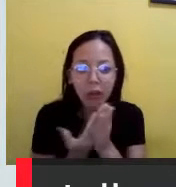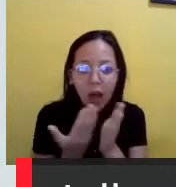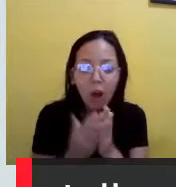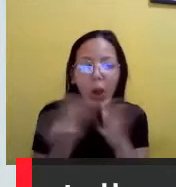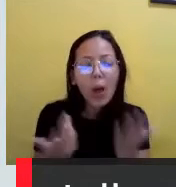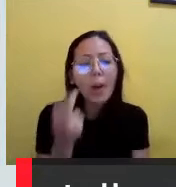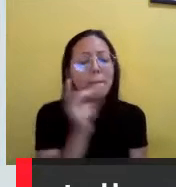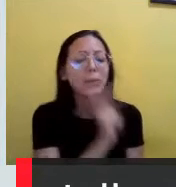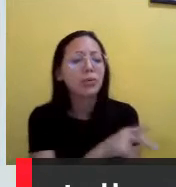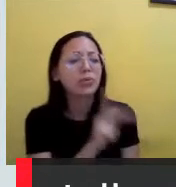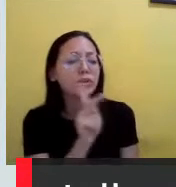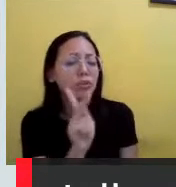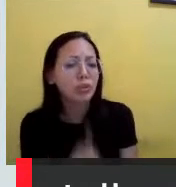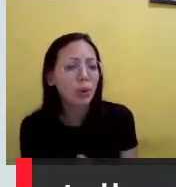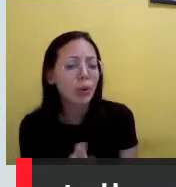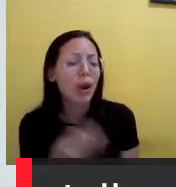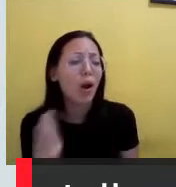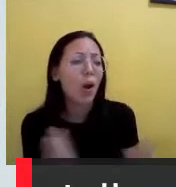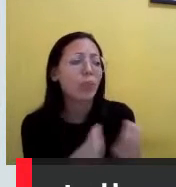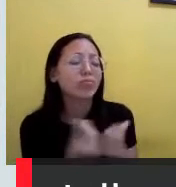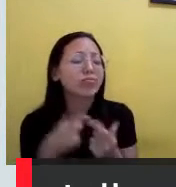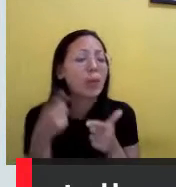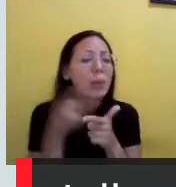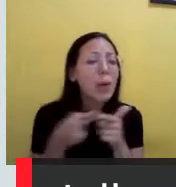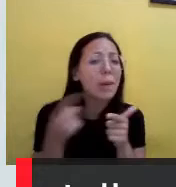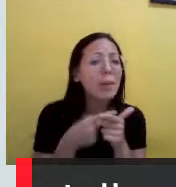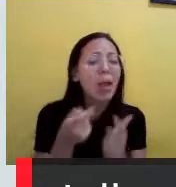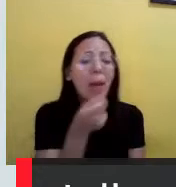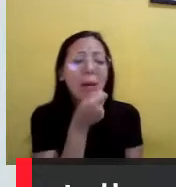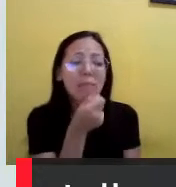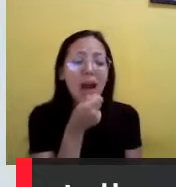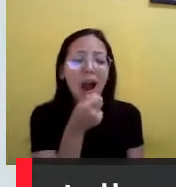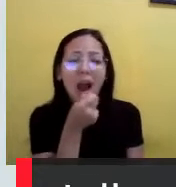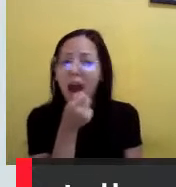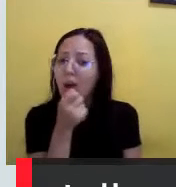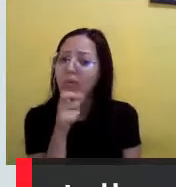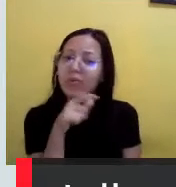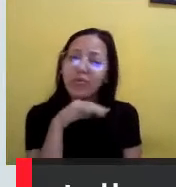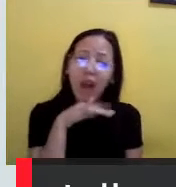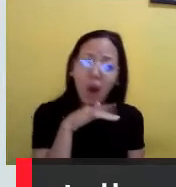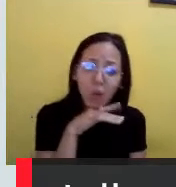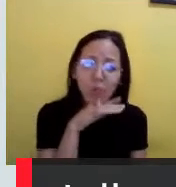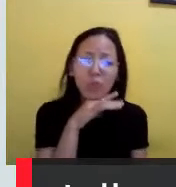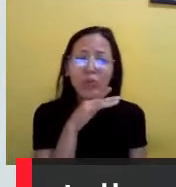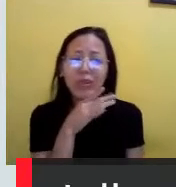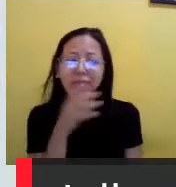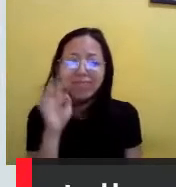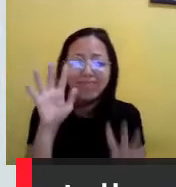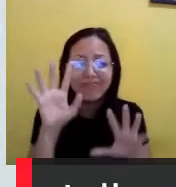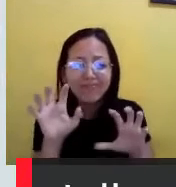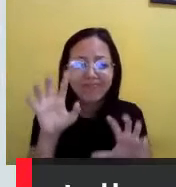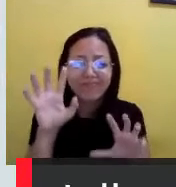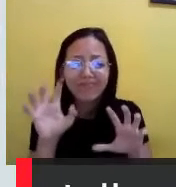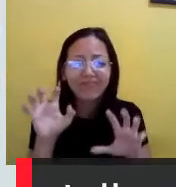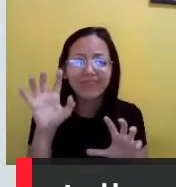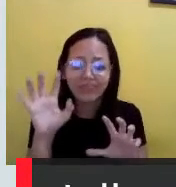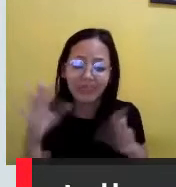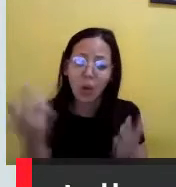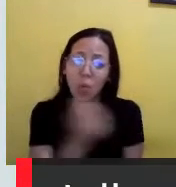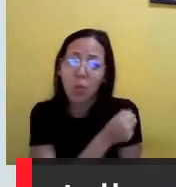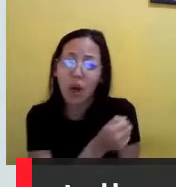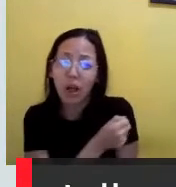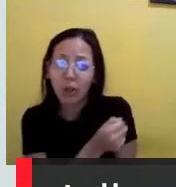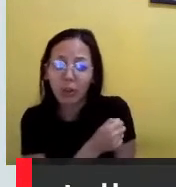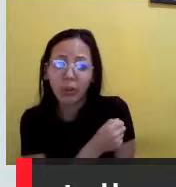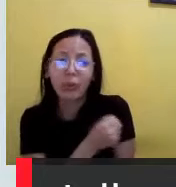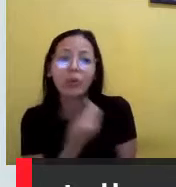Professora, a gente está tendo um problema com o seu áudio. O seu áudio está um pouco ruído. E aí, os alunos estão